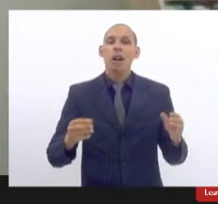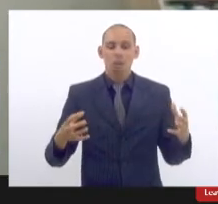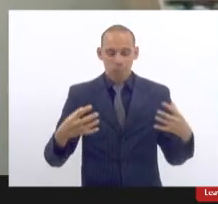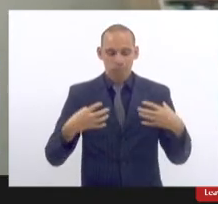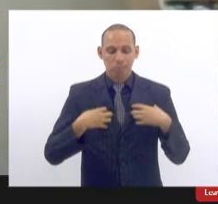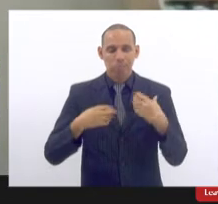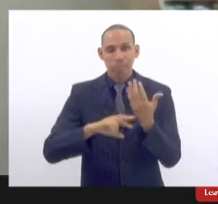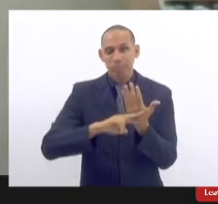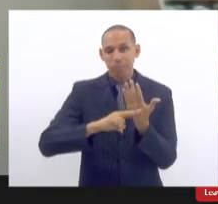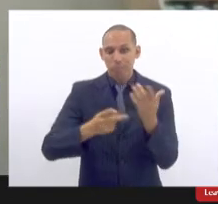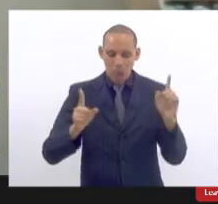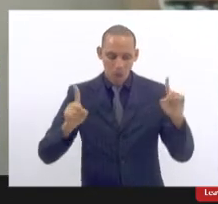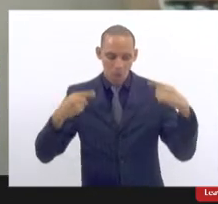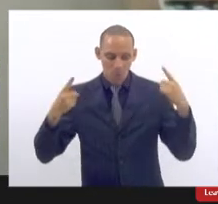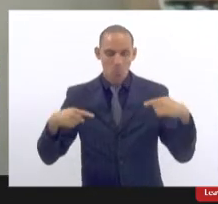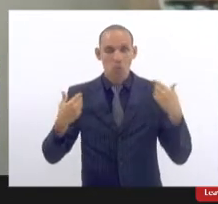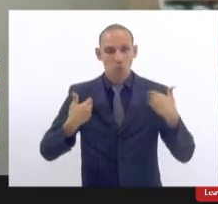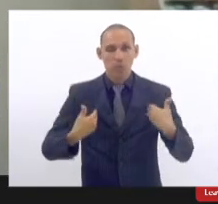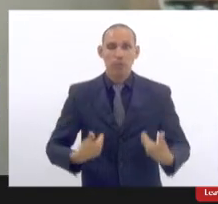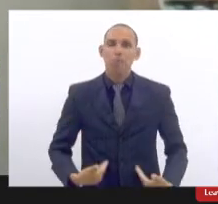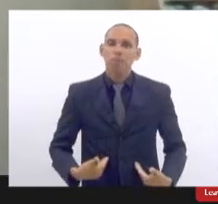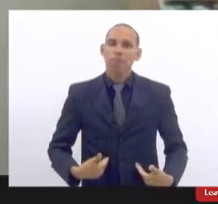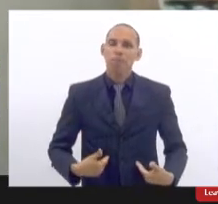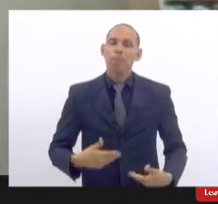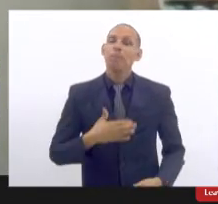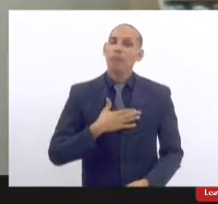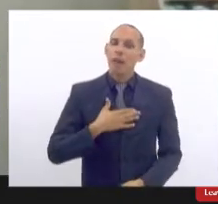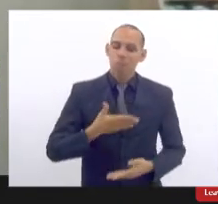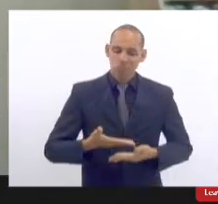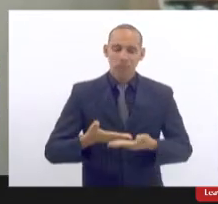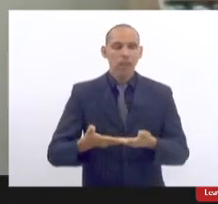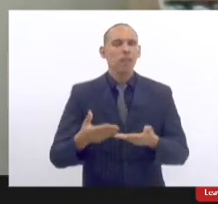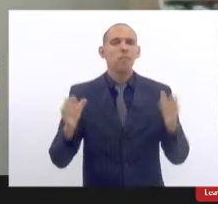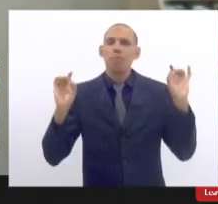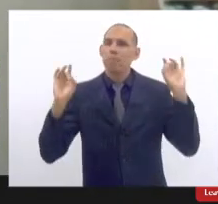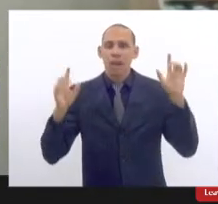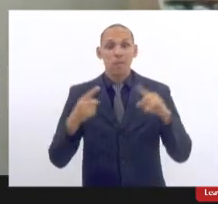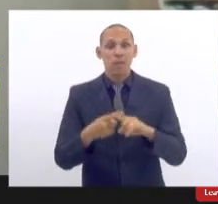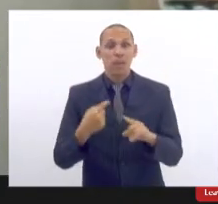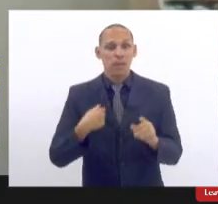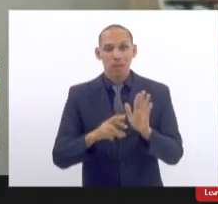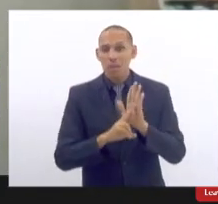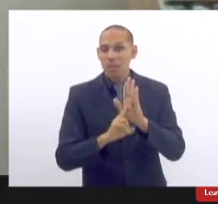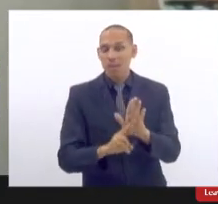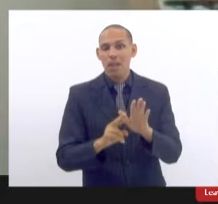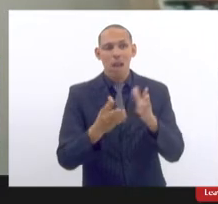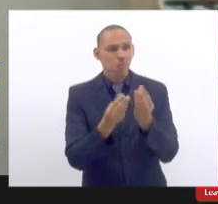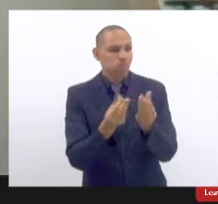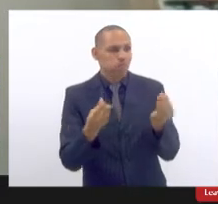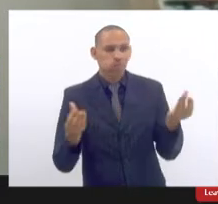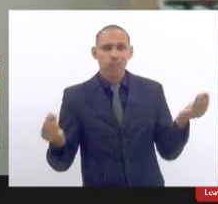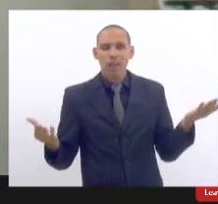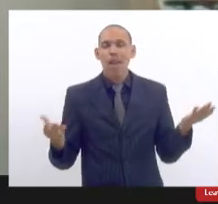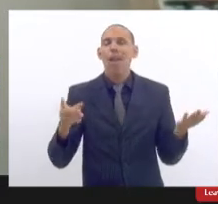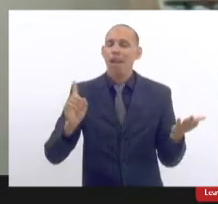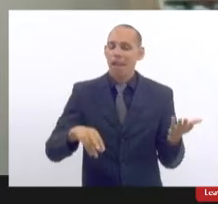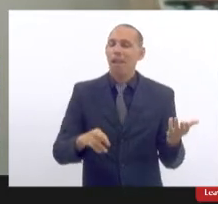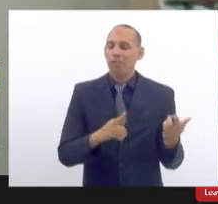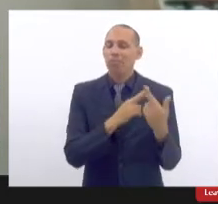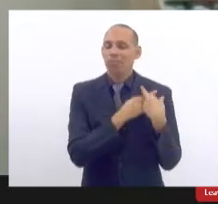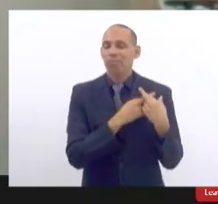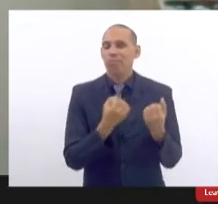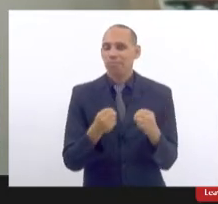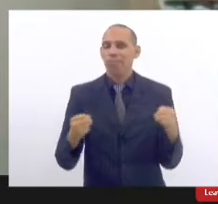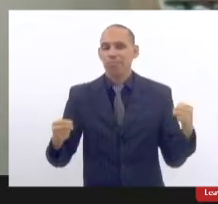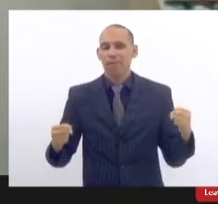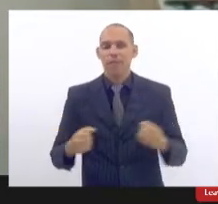organismo. para mim, o convite é muito especial porque representar tanta gente é realmente uma responsabilidade muito